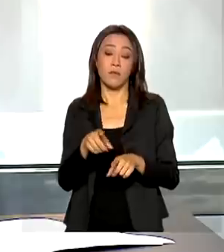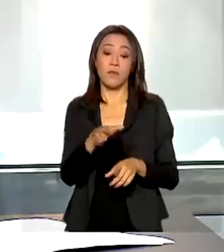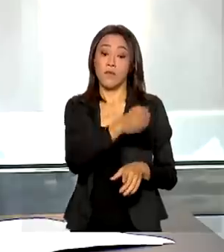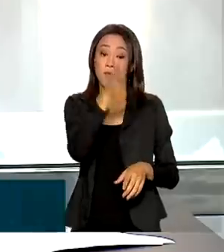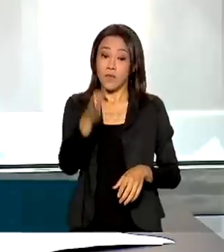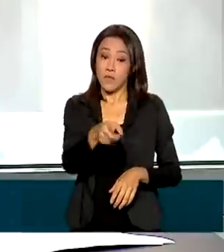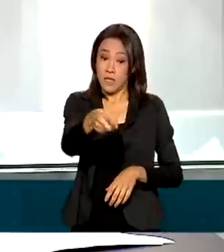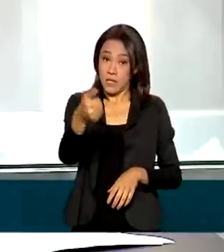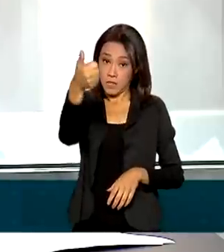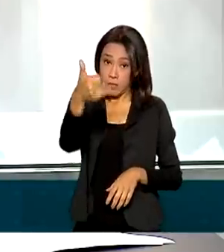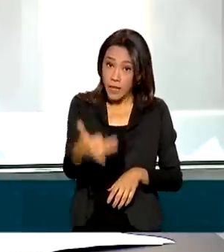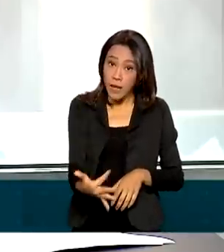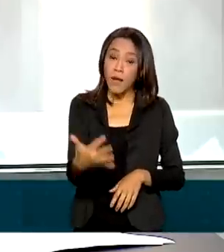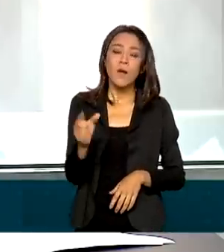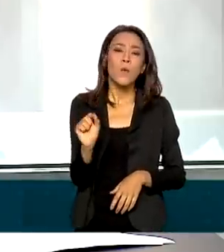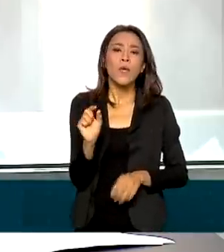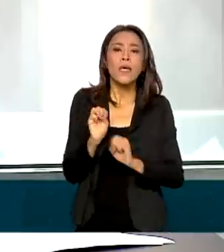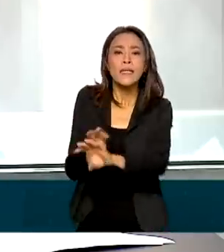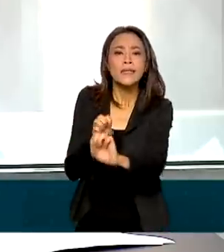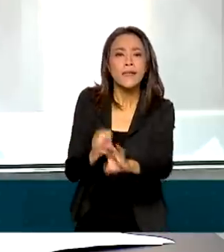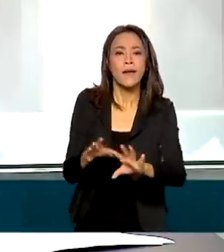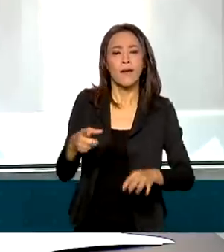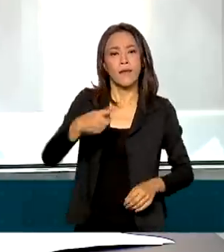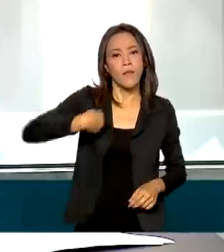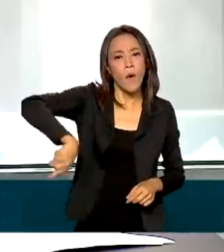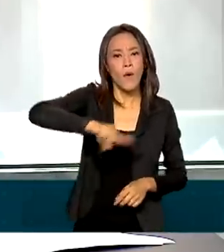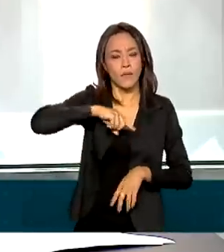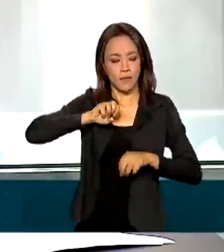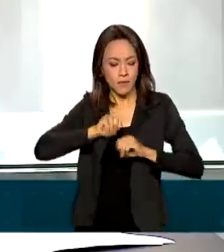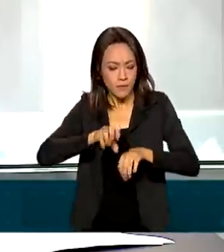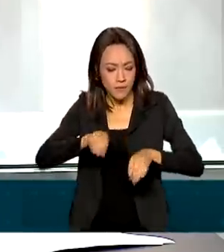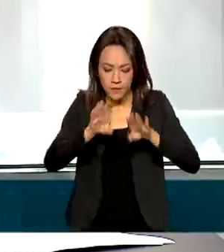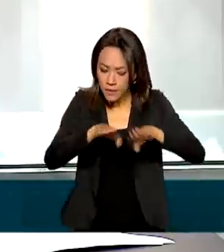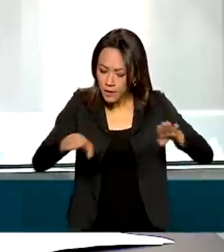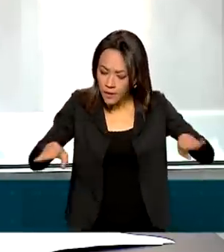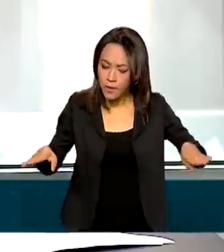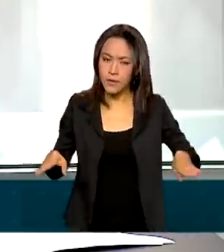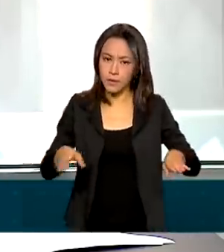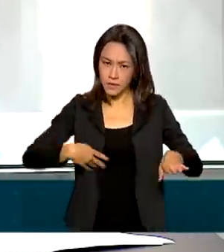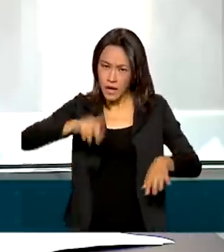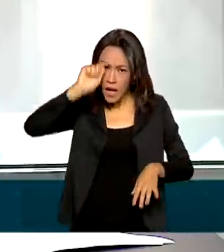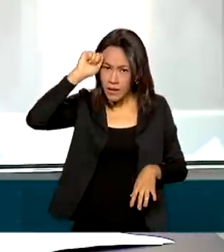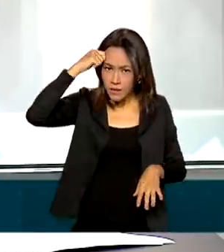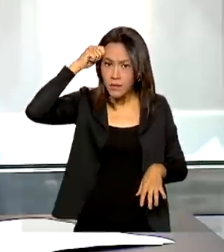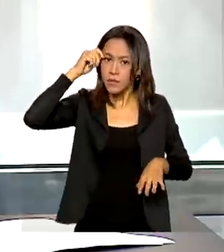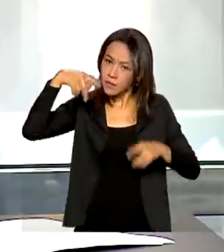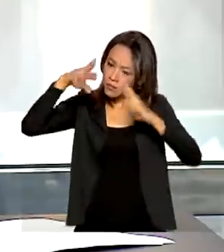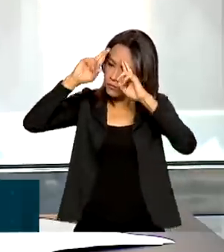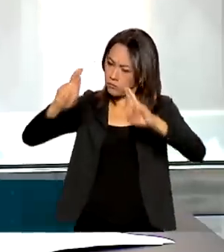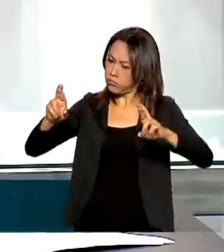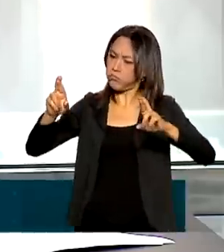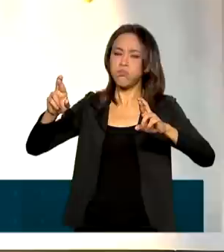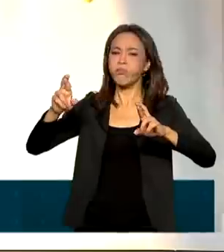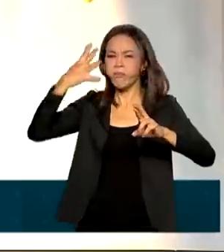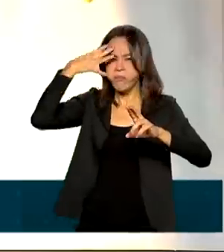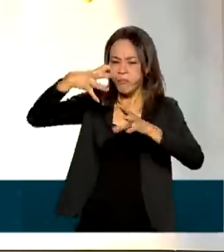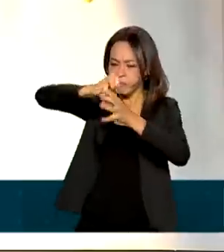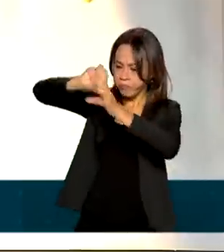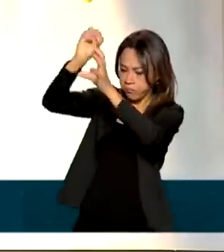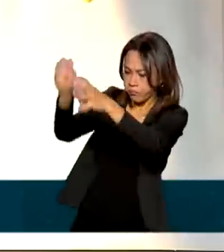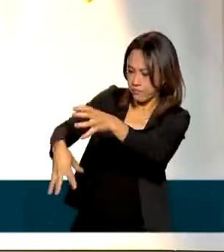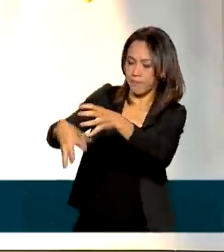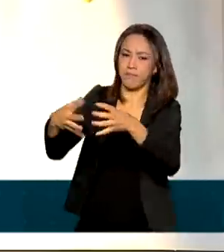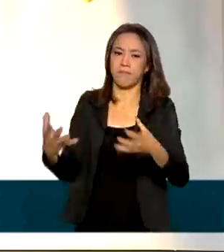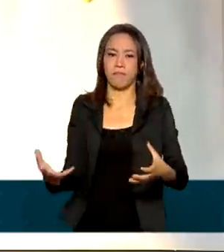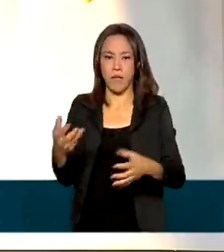crianças a colocarem o racismo no lugar onde ele deve estar, que é na lata do lixo. Pela